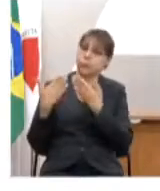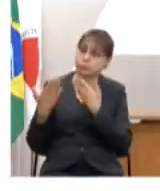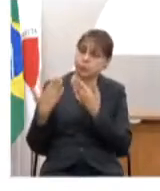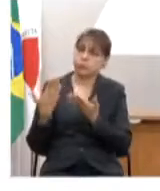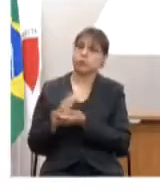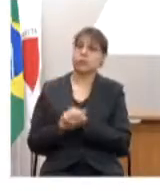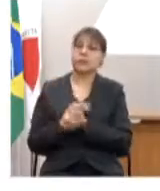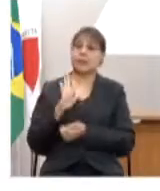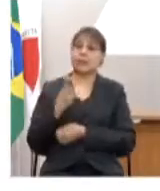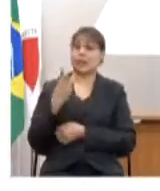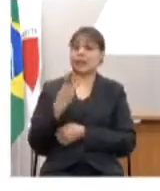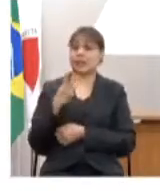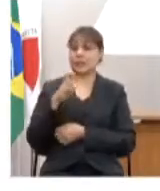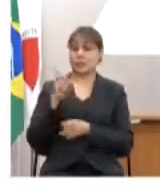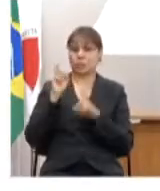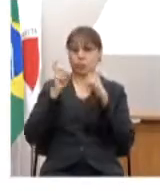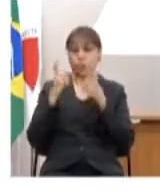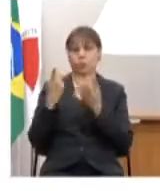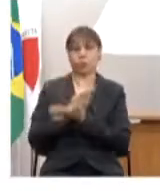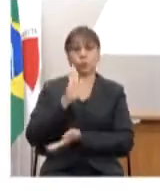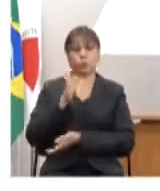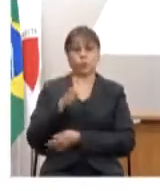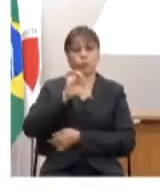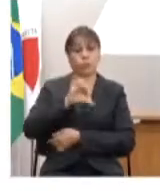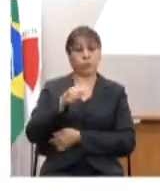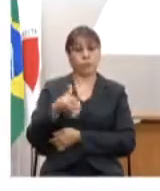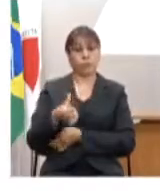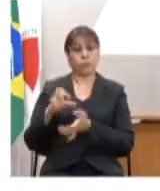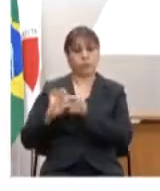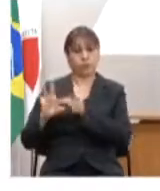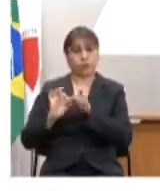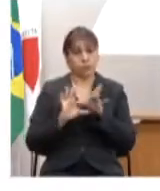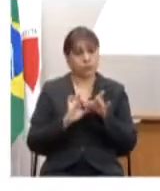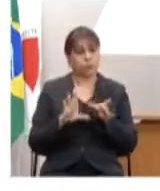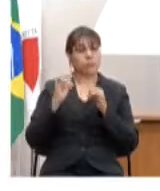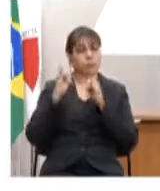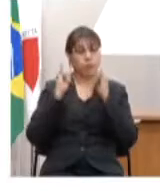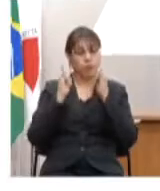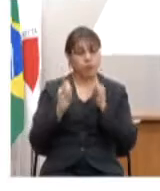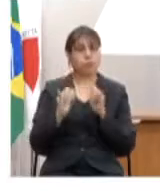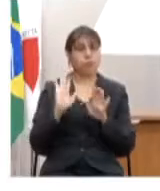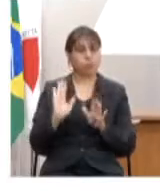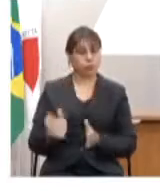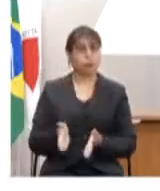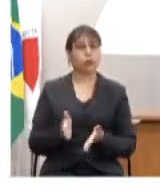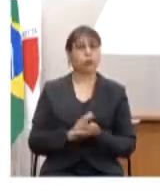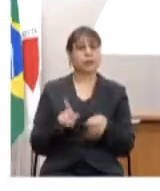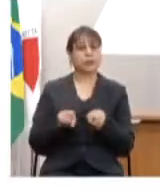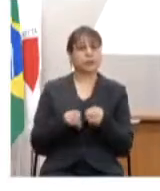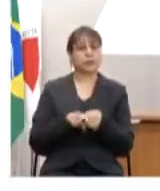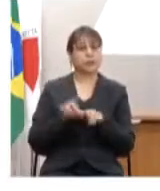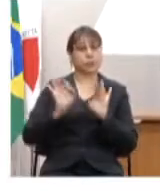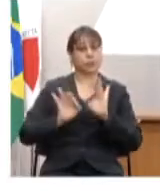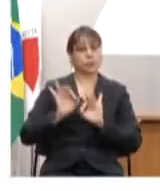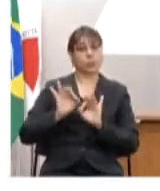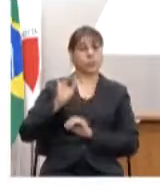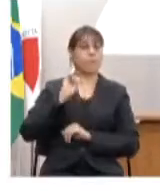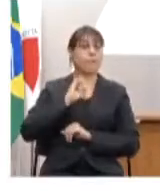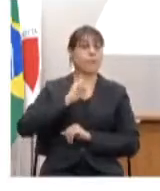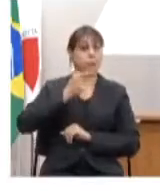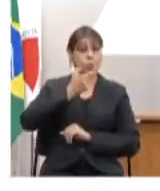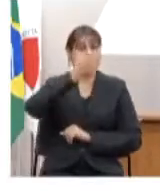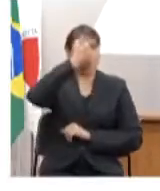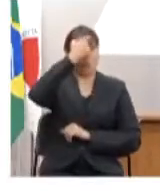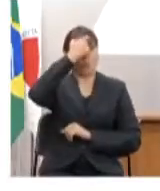reuniões já realizadas 96 deliberações publicadas o programa Minas Consciente para